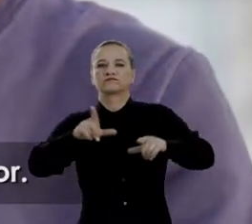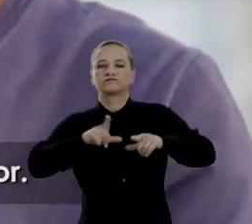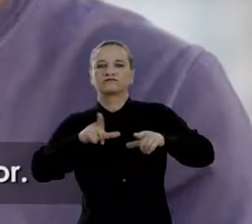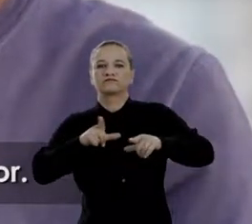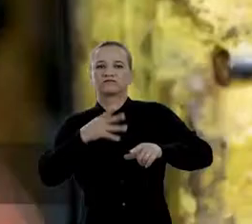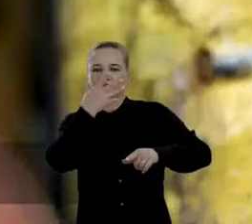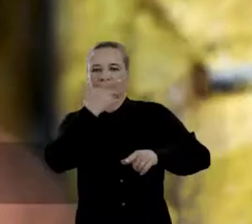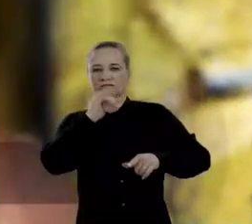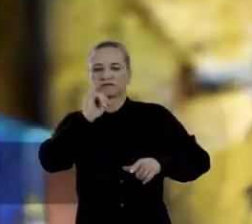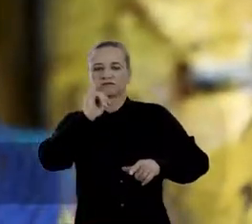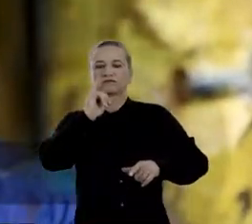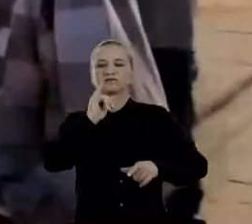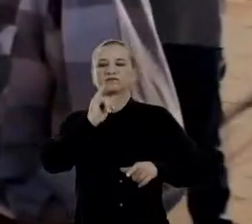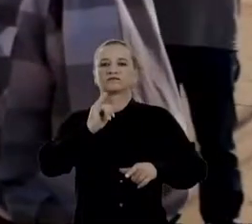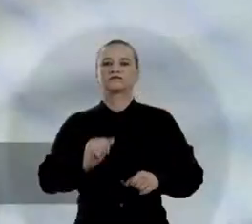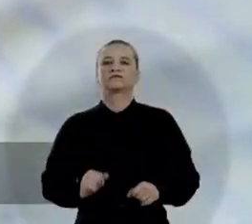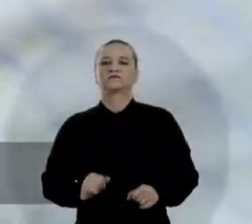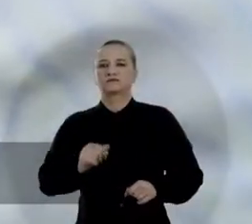filho do trabalhador.